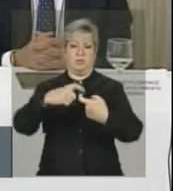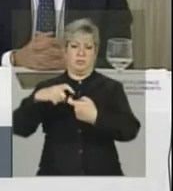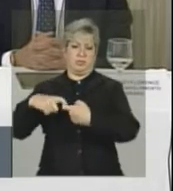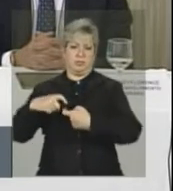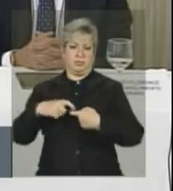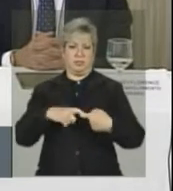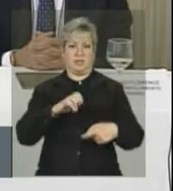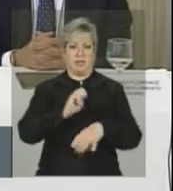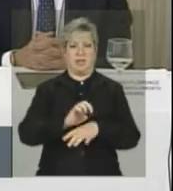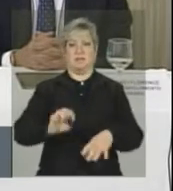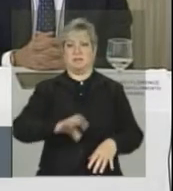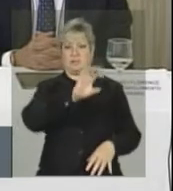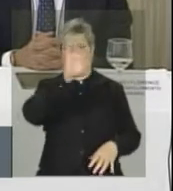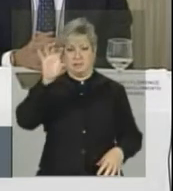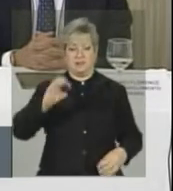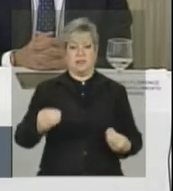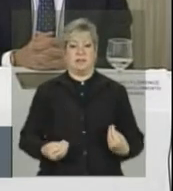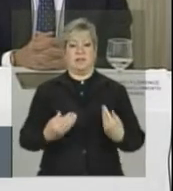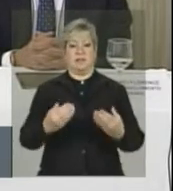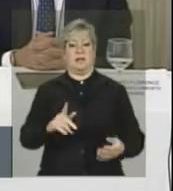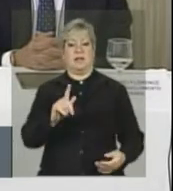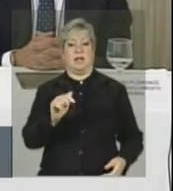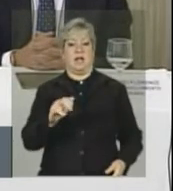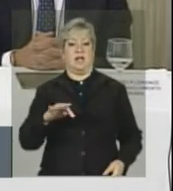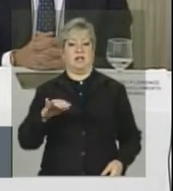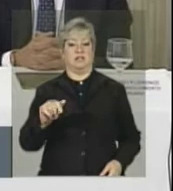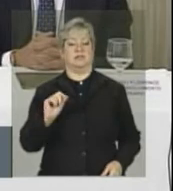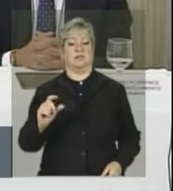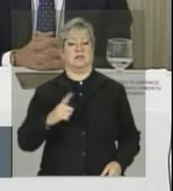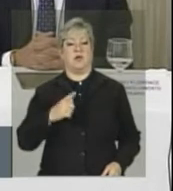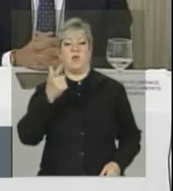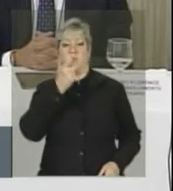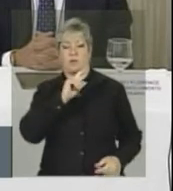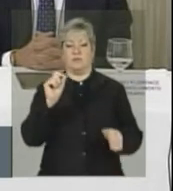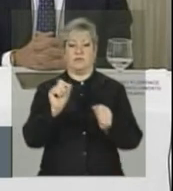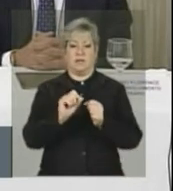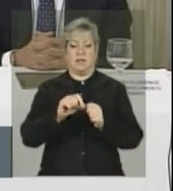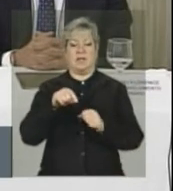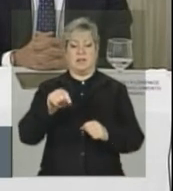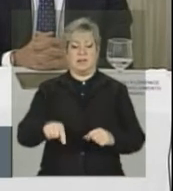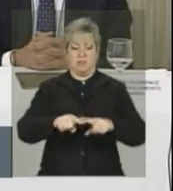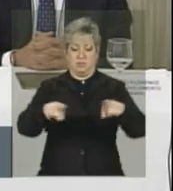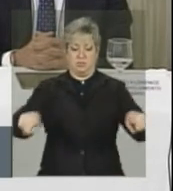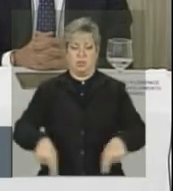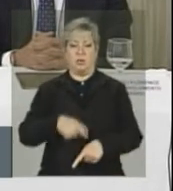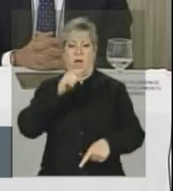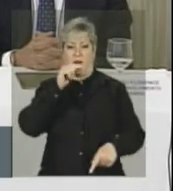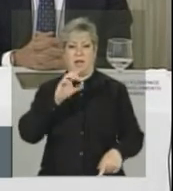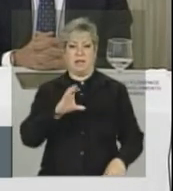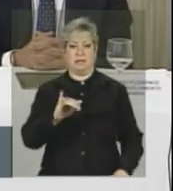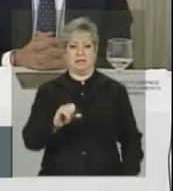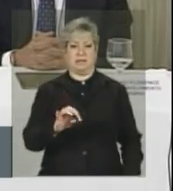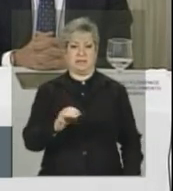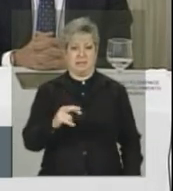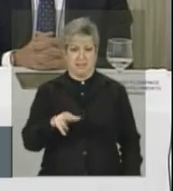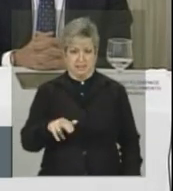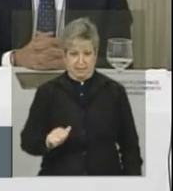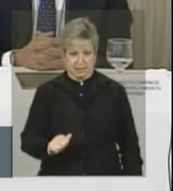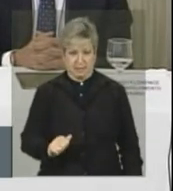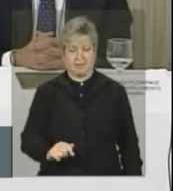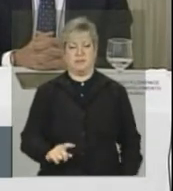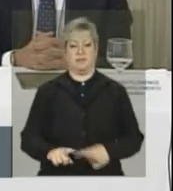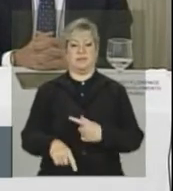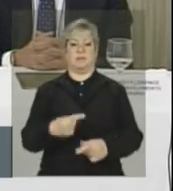para garantir que a gente consiga executar de forma eficiente essas cisternas. Eu te passo, depois, os